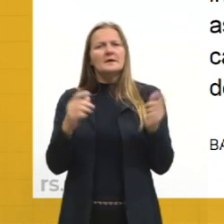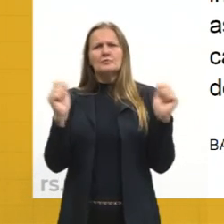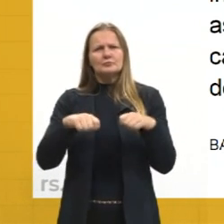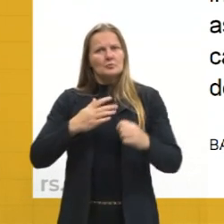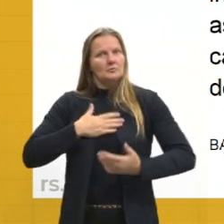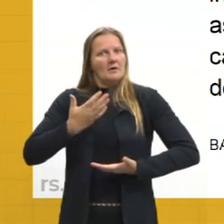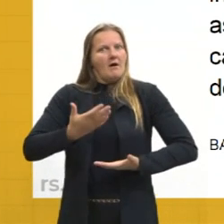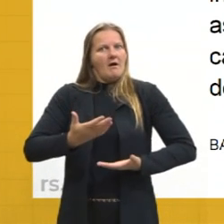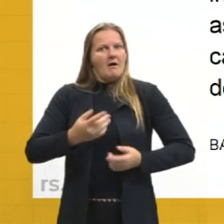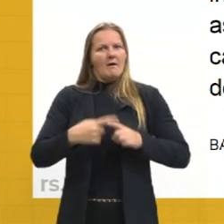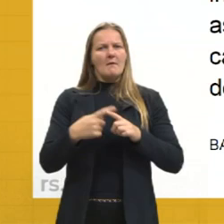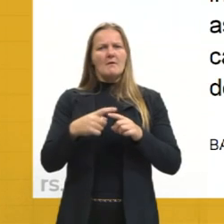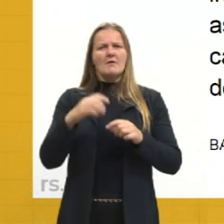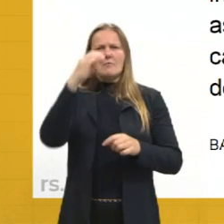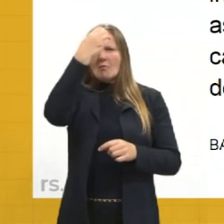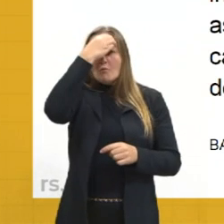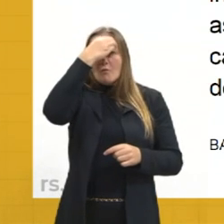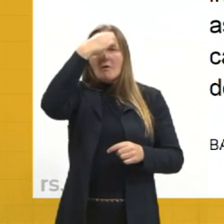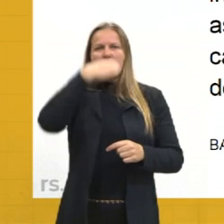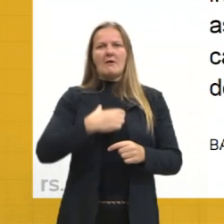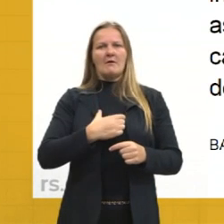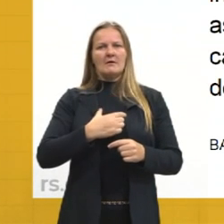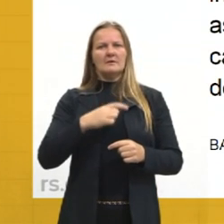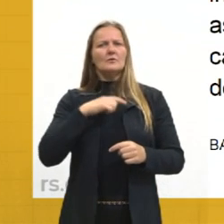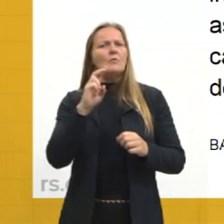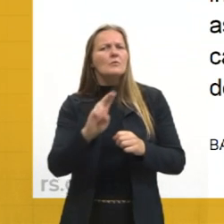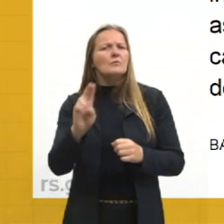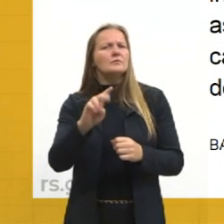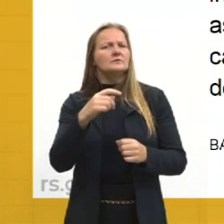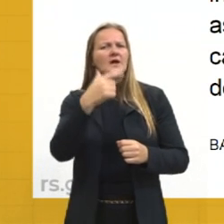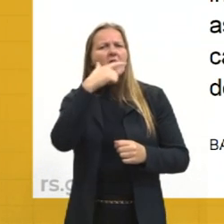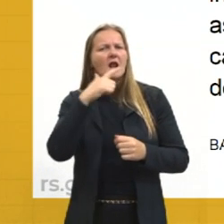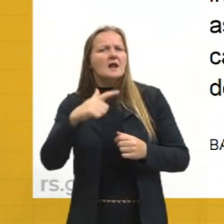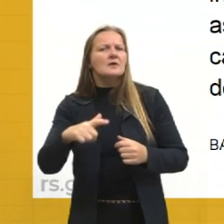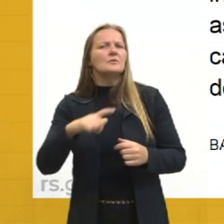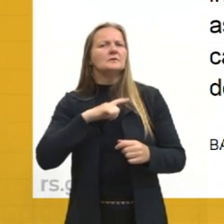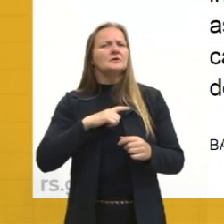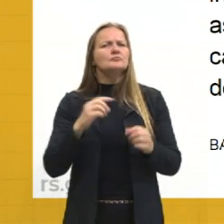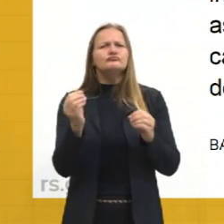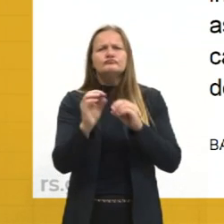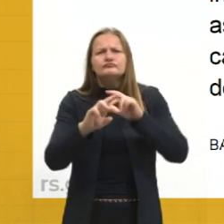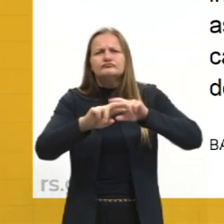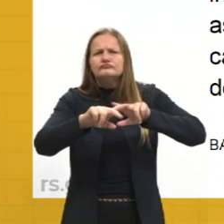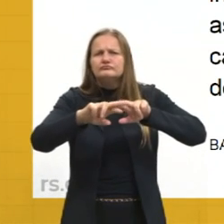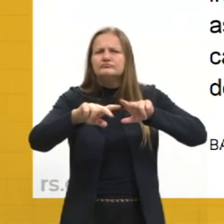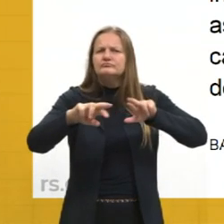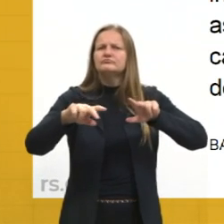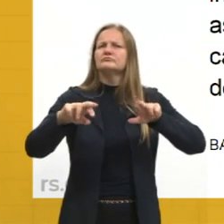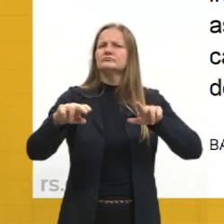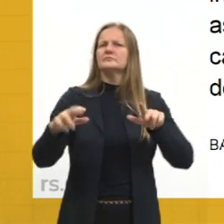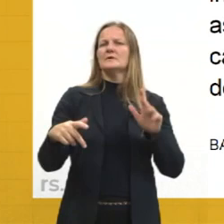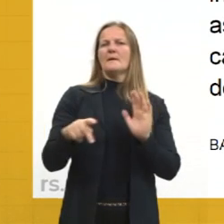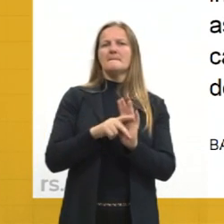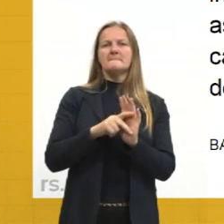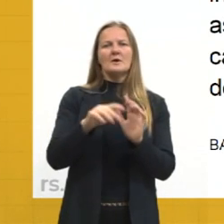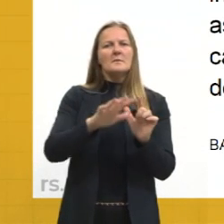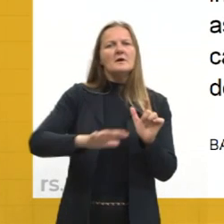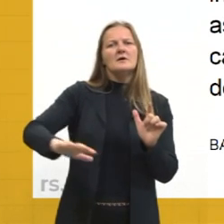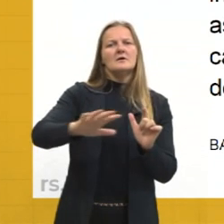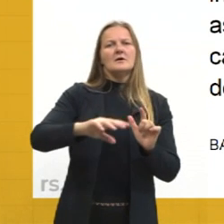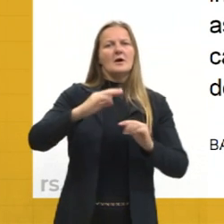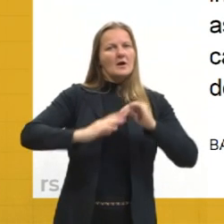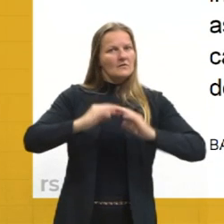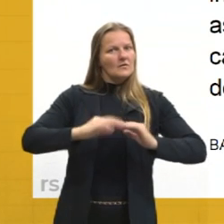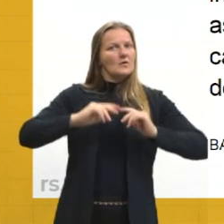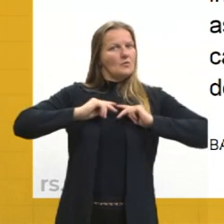surpreender que o caráter e os modos dessa utilização sejam tão variados como as próprias esferas da atividade